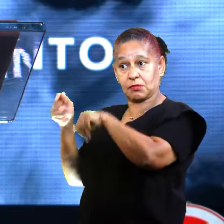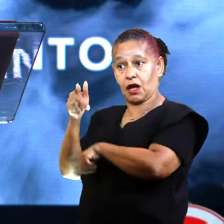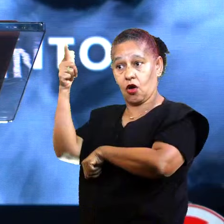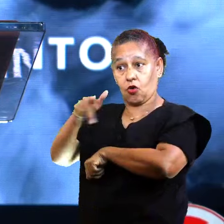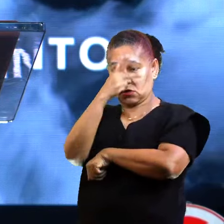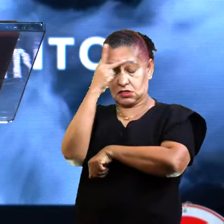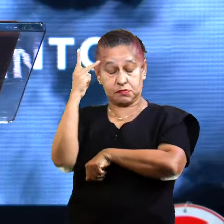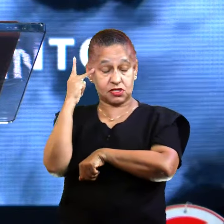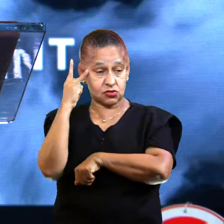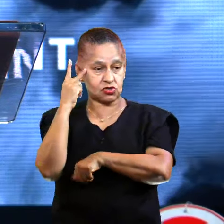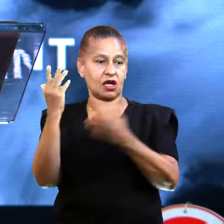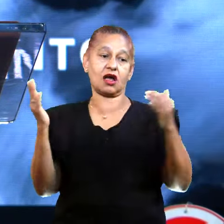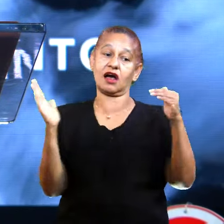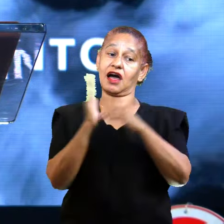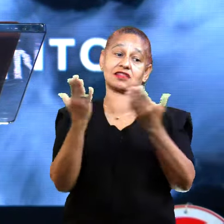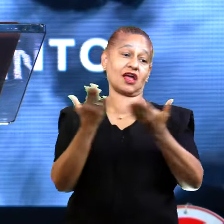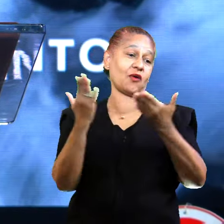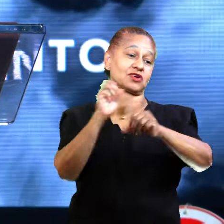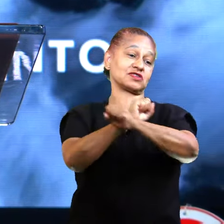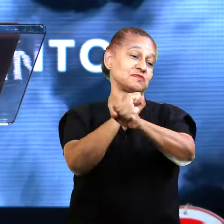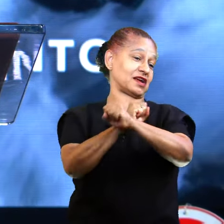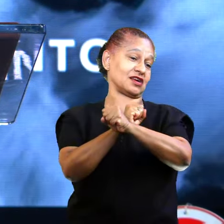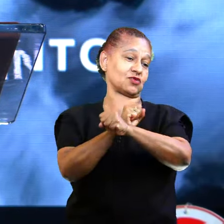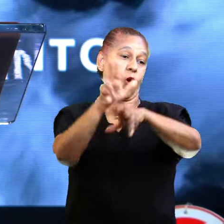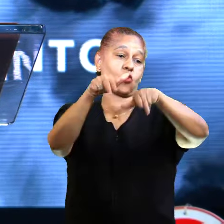Ele falou... Estou esperando ele até hoje. Ele não voltou.